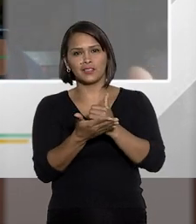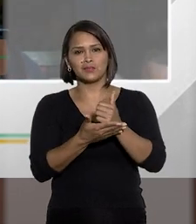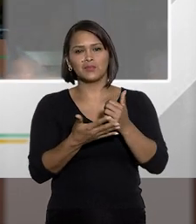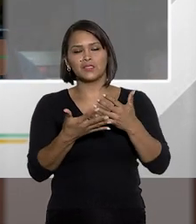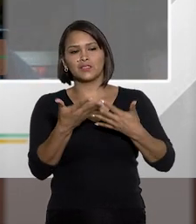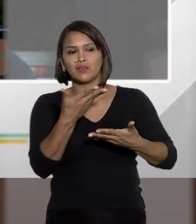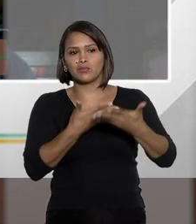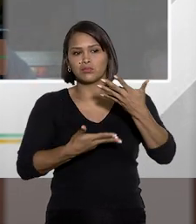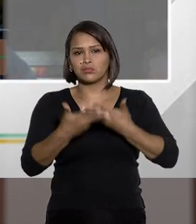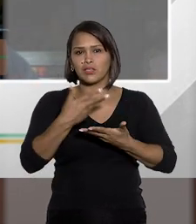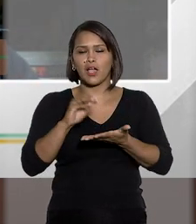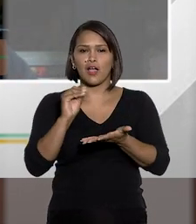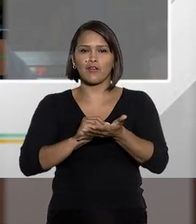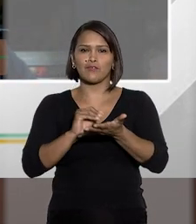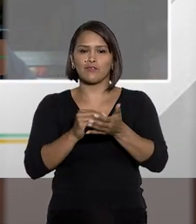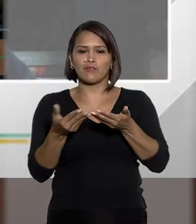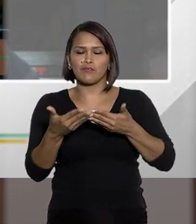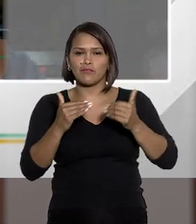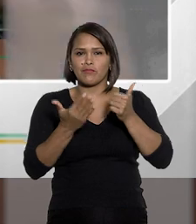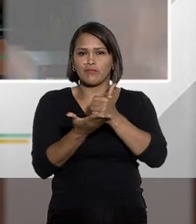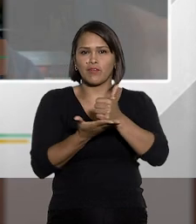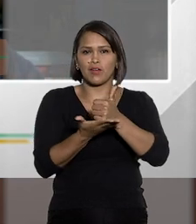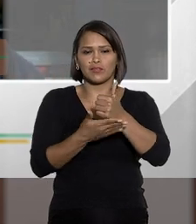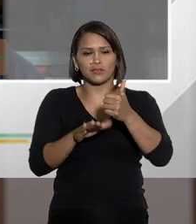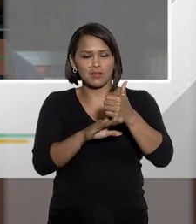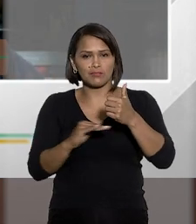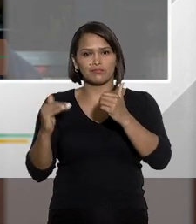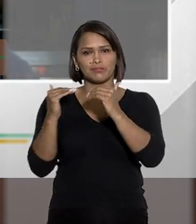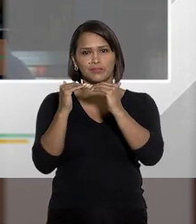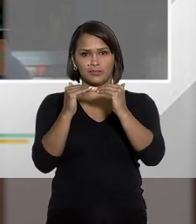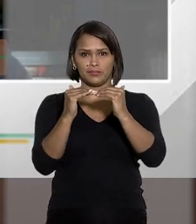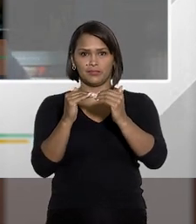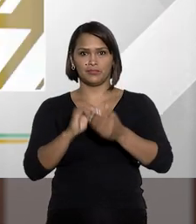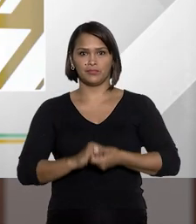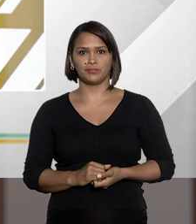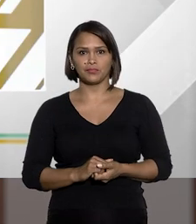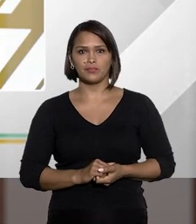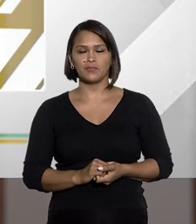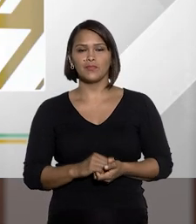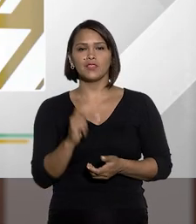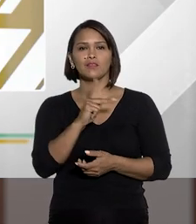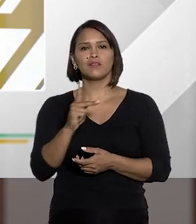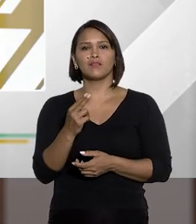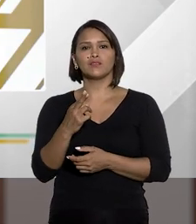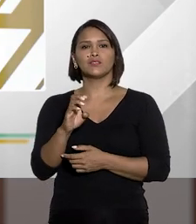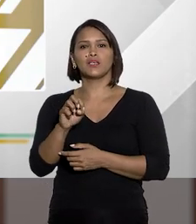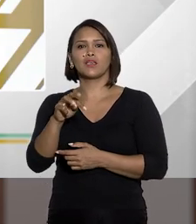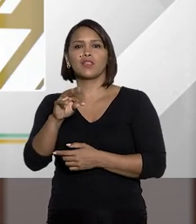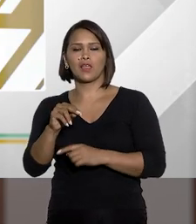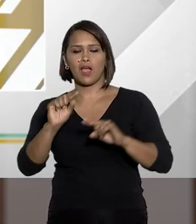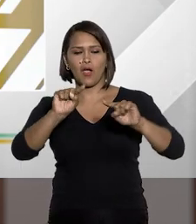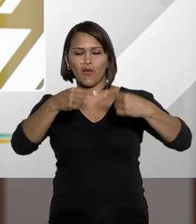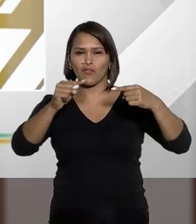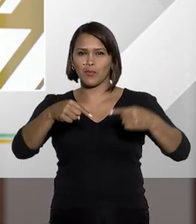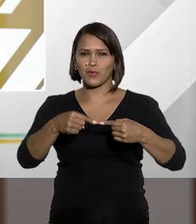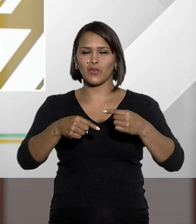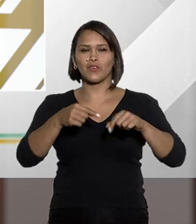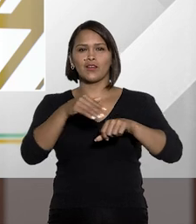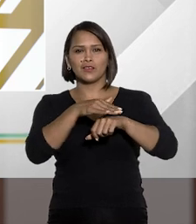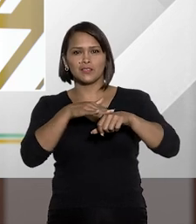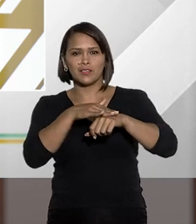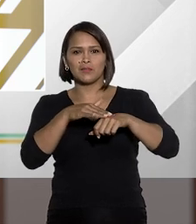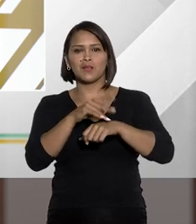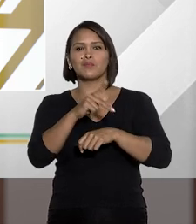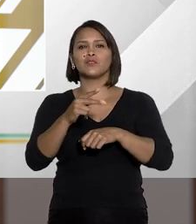que esse piso está gerando uma falta de razoabilidade e proporcionalidade. Professor Renato, você já foi provocado